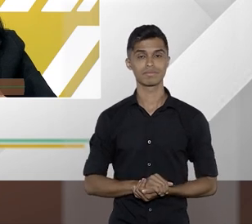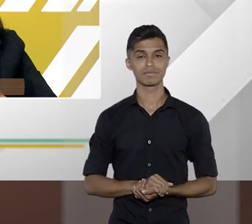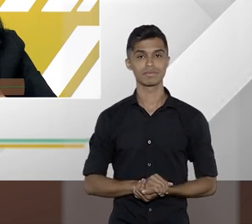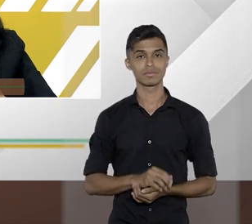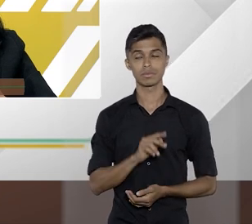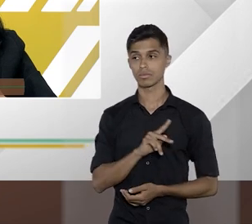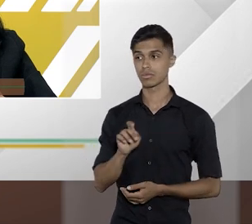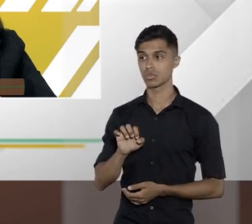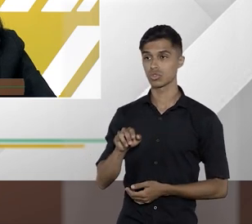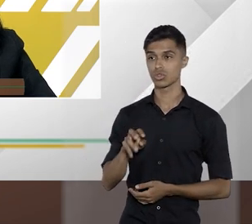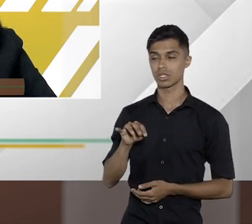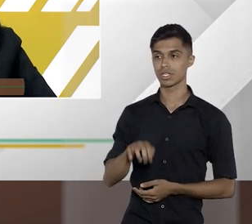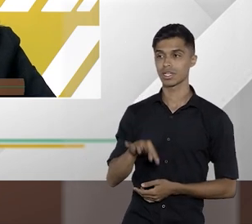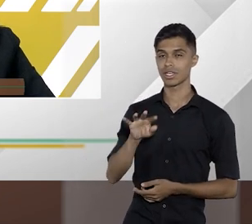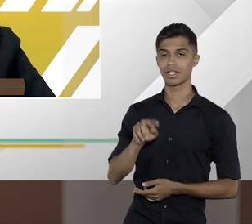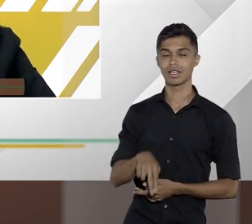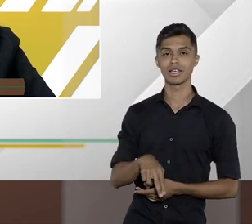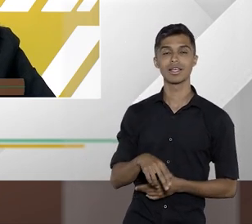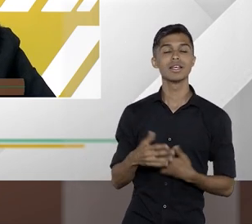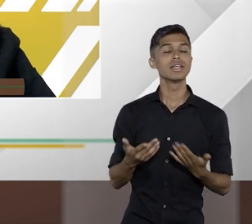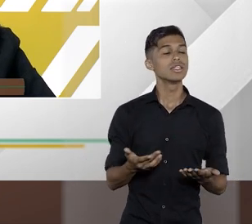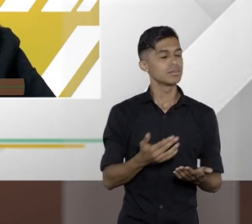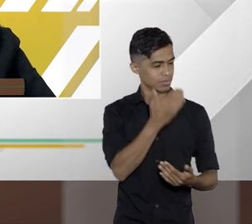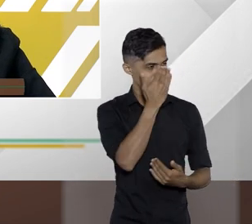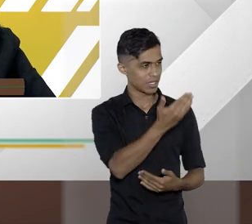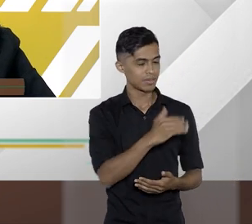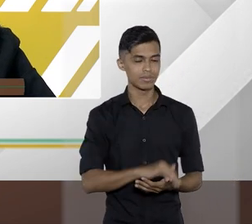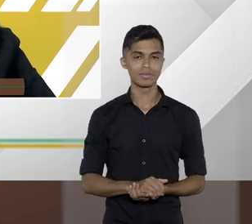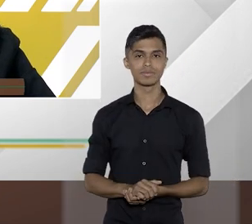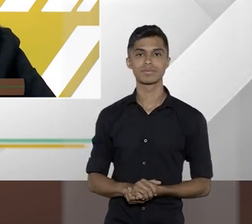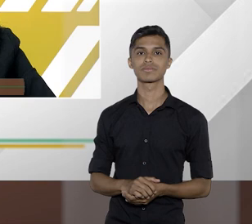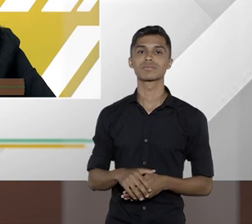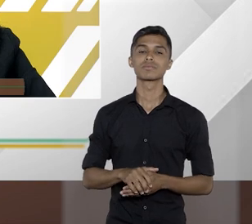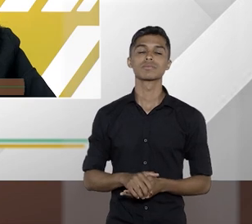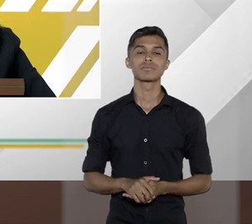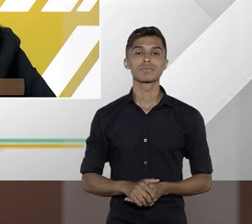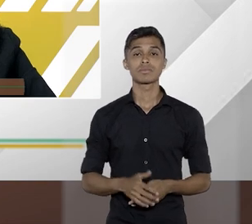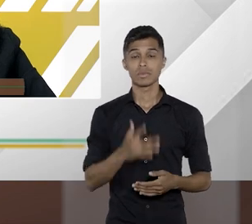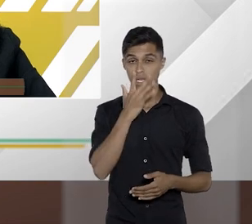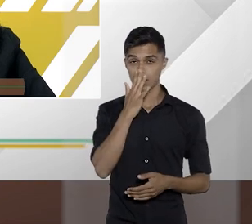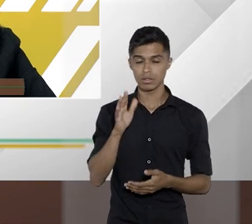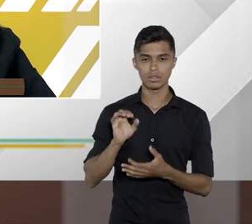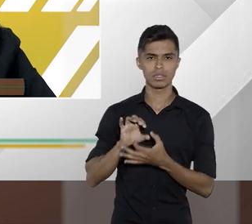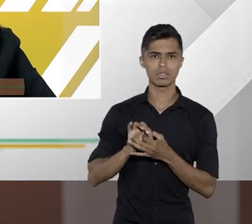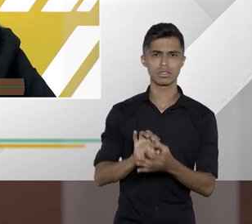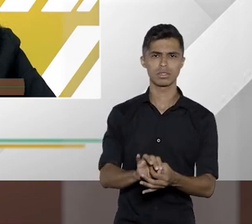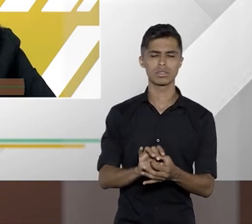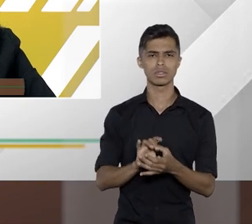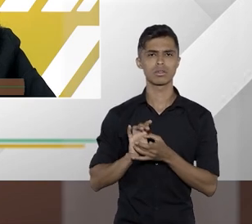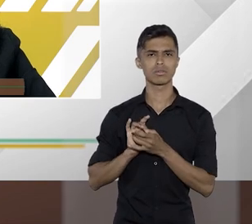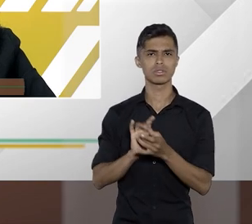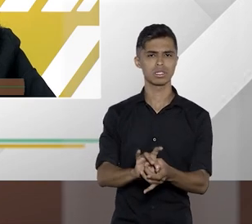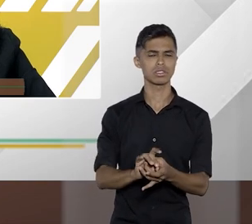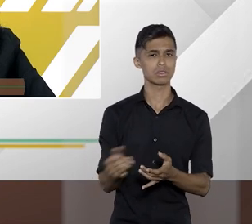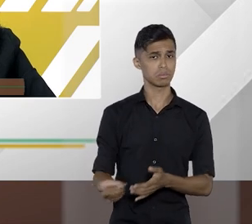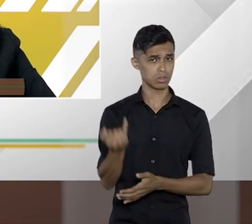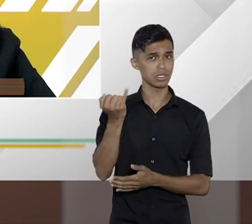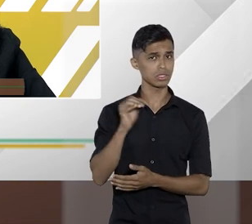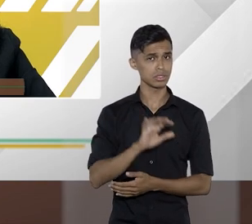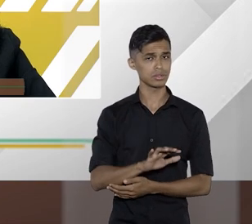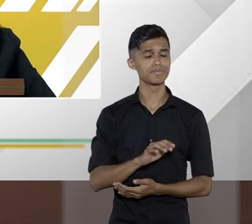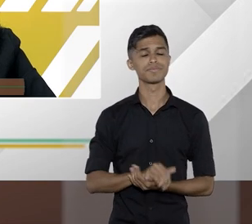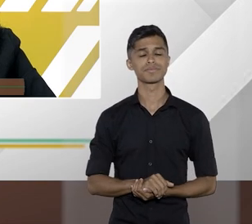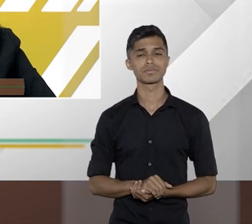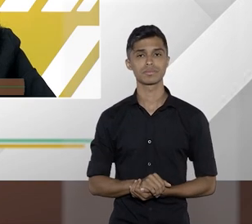Professor João? Bem, eu acho que... Obrigado. Eu acho que, nesse contexto, o que o Elton colocou é bastante importante.